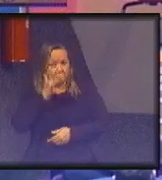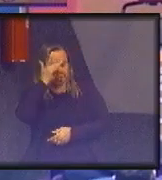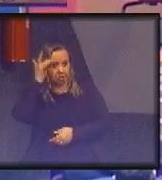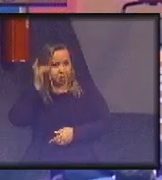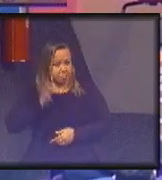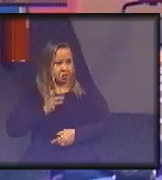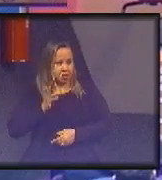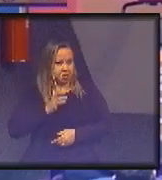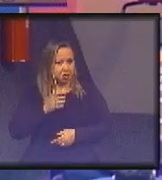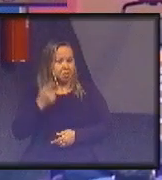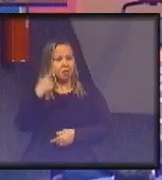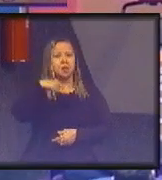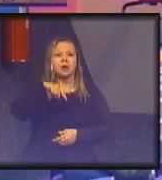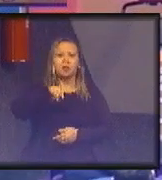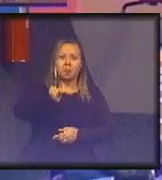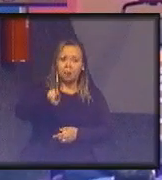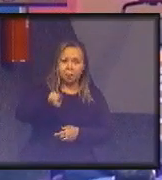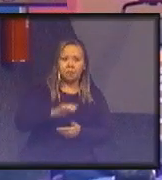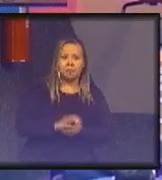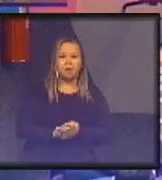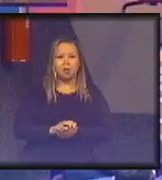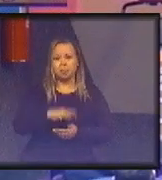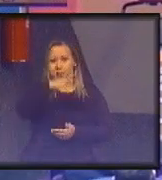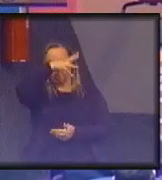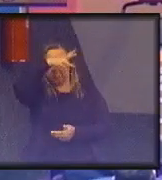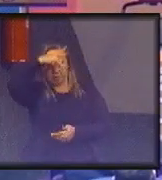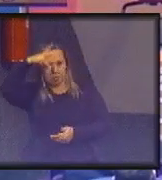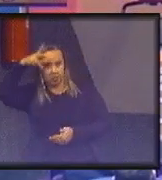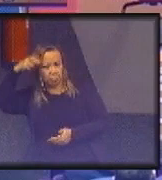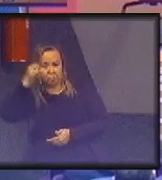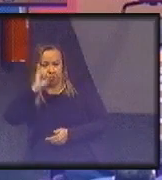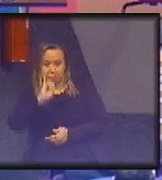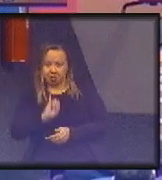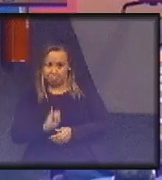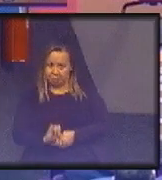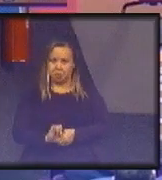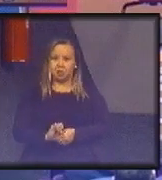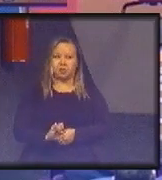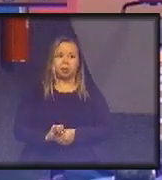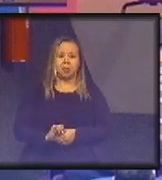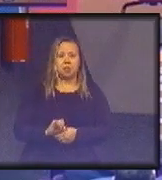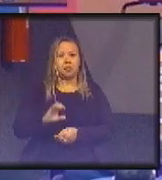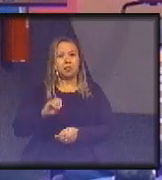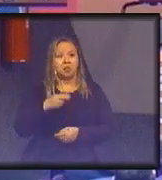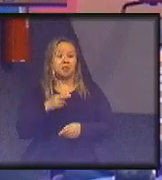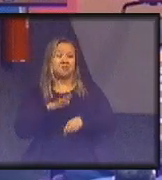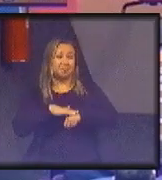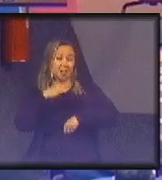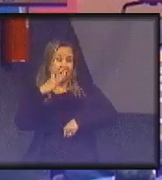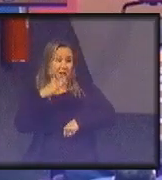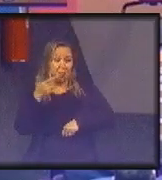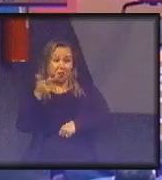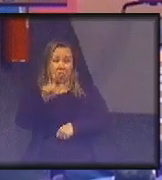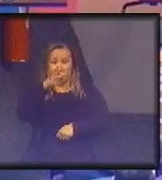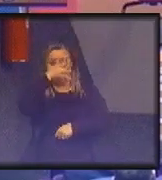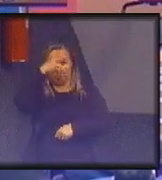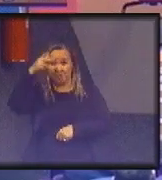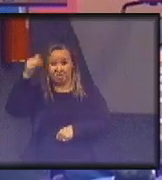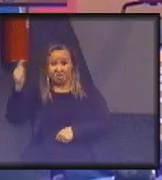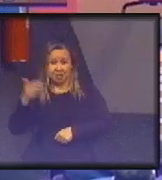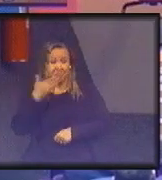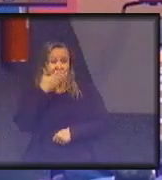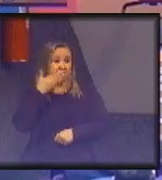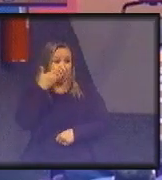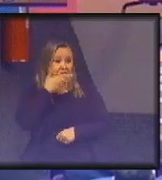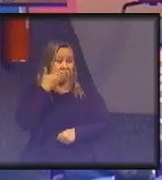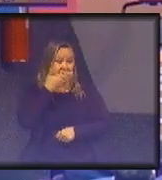lá, ele não toma o refrigerante diet, ele toma a tubaína, que é água com açúcar. Quer dizer, ele